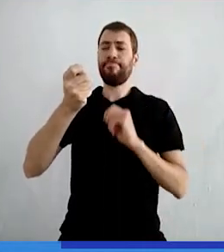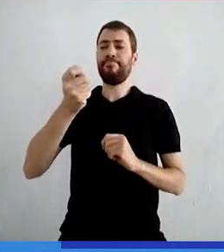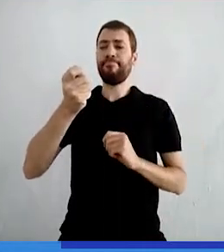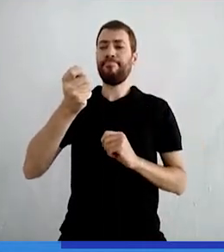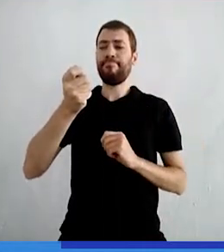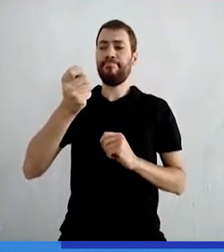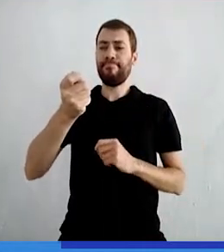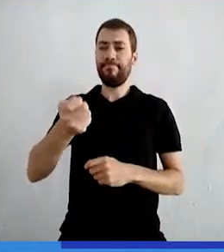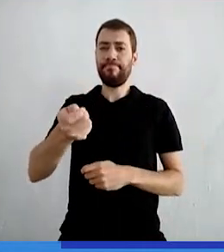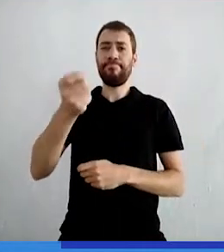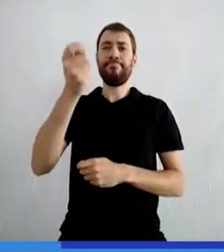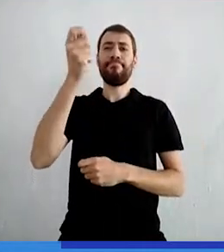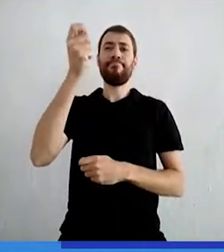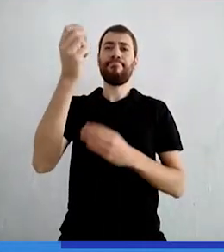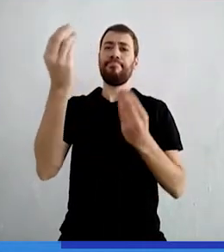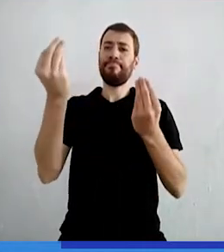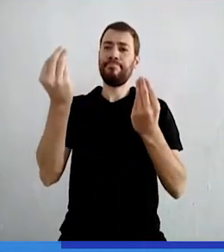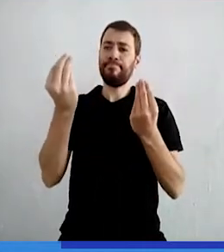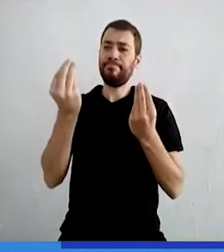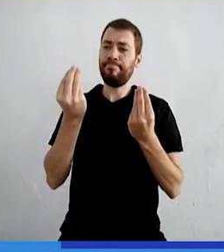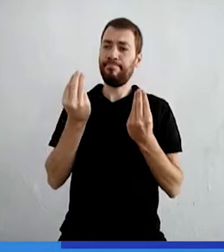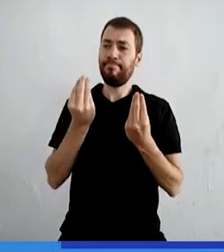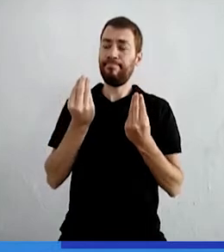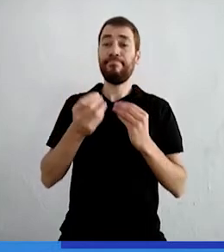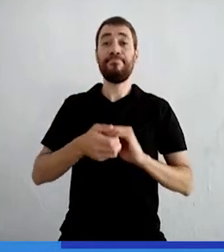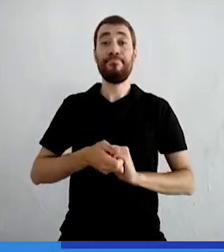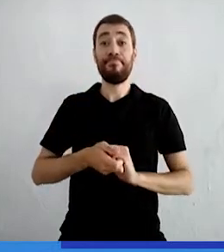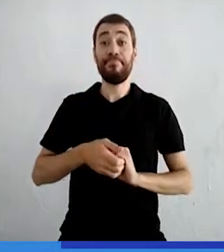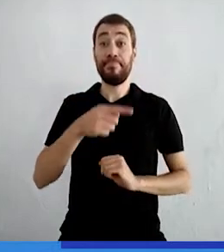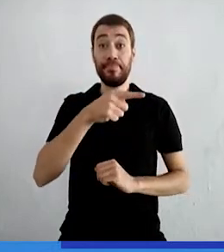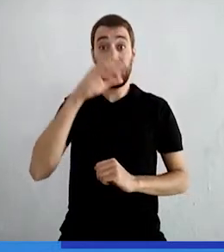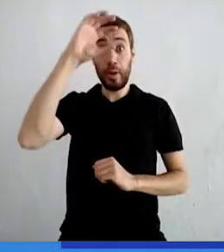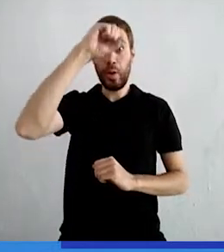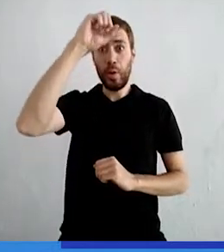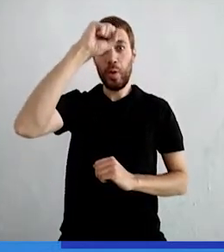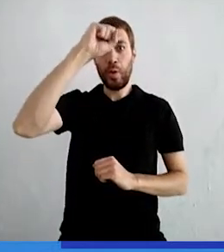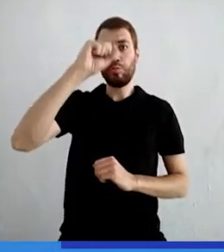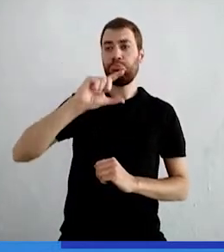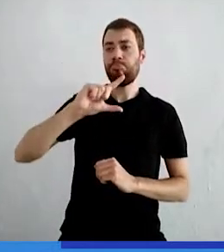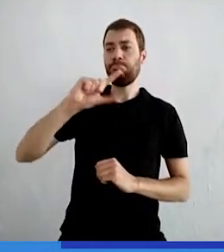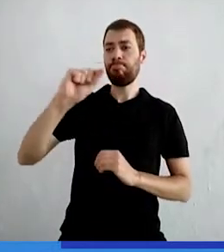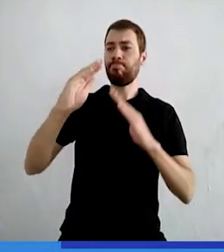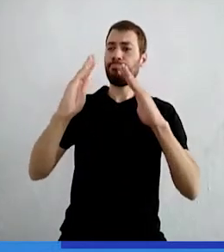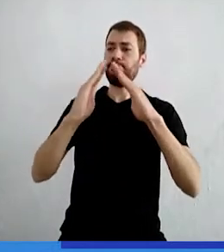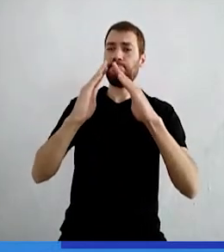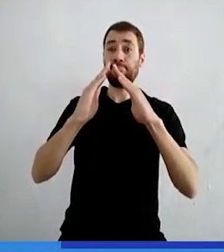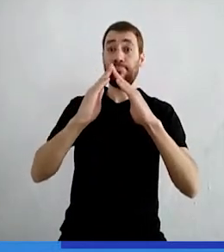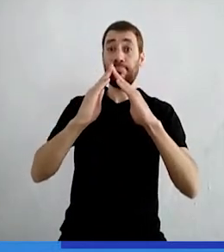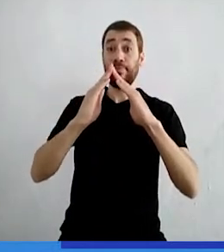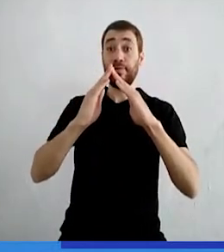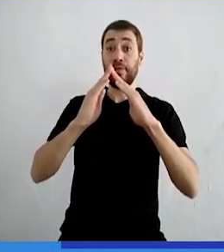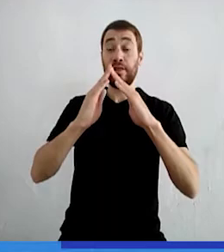Dai-me Assim ela aprendeu e foi embora de casa